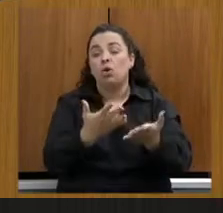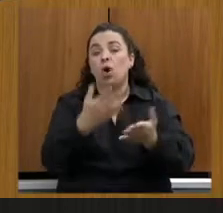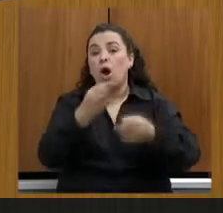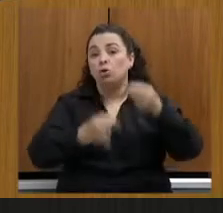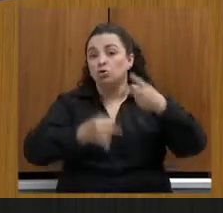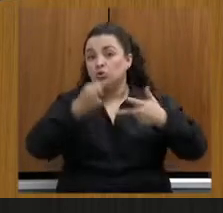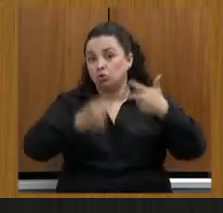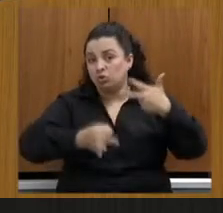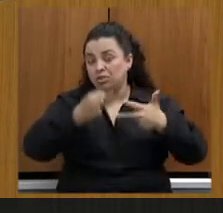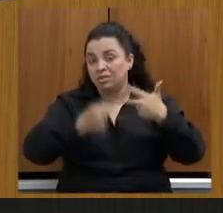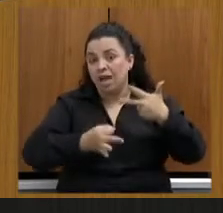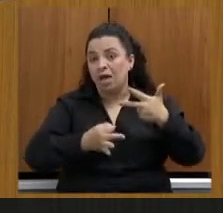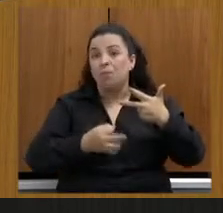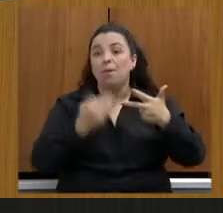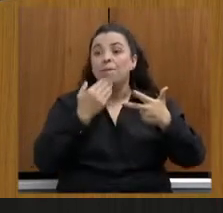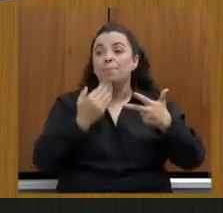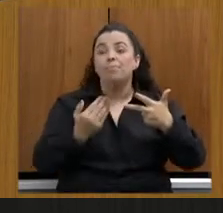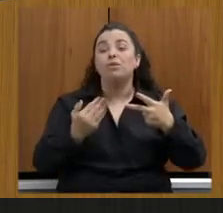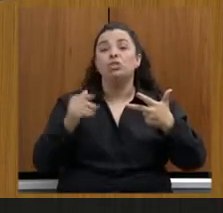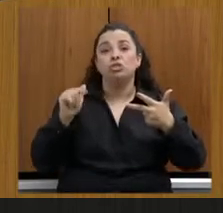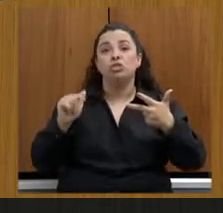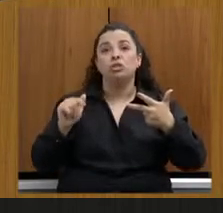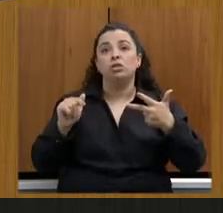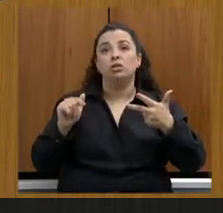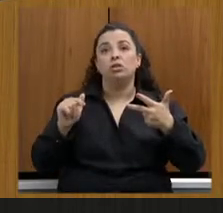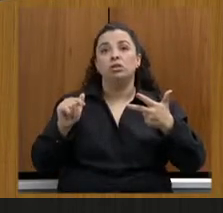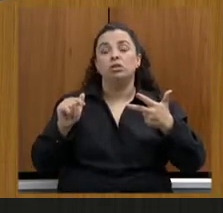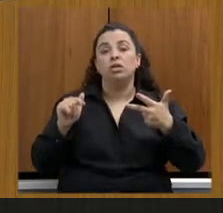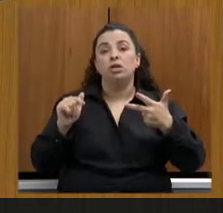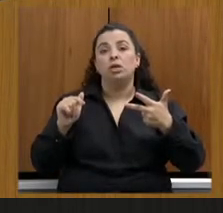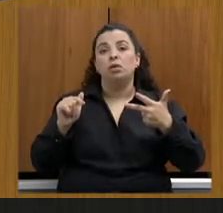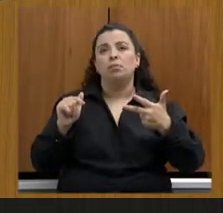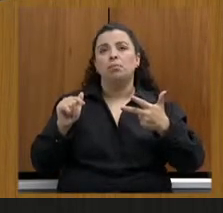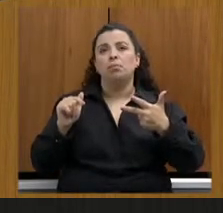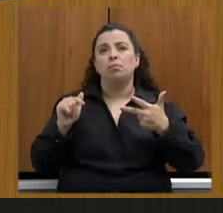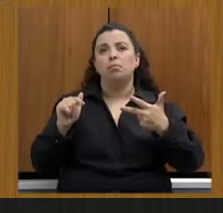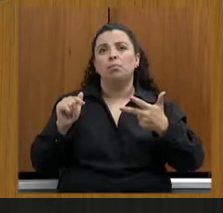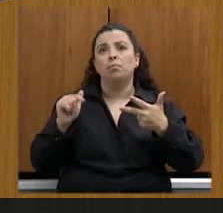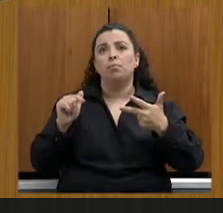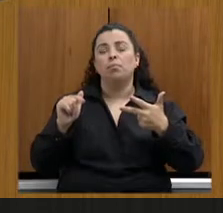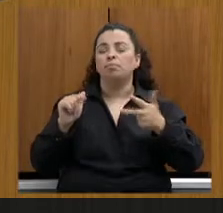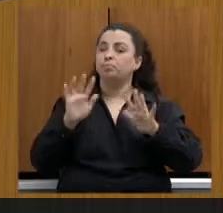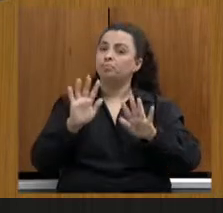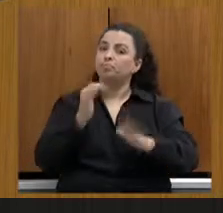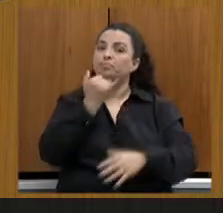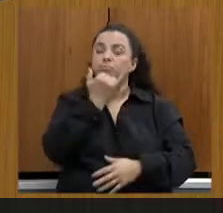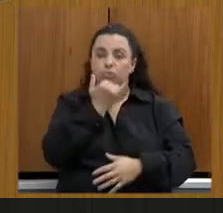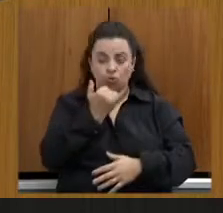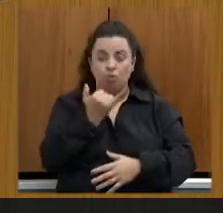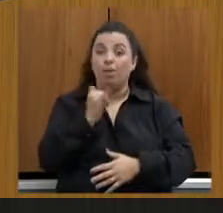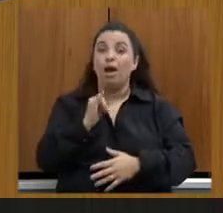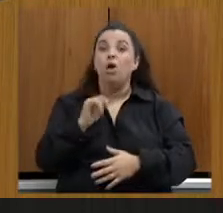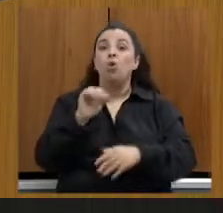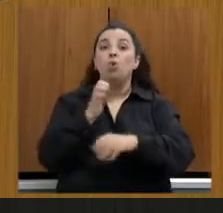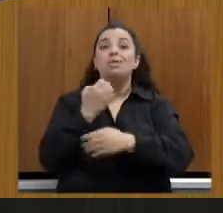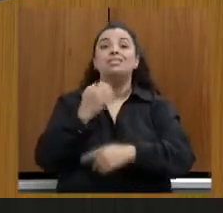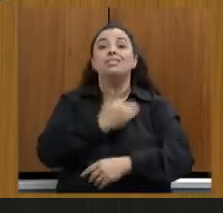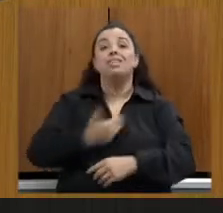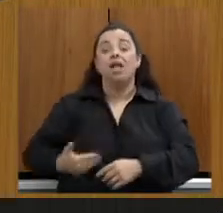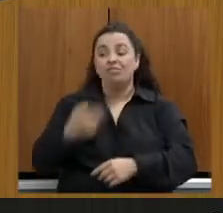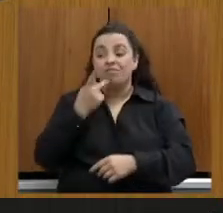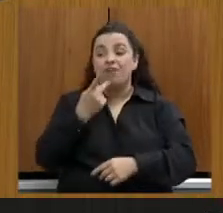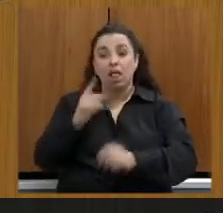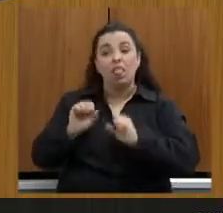O Estado está defendendo a GUT, defendendo as atividades da GUT mineradora, dizendo que elas estão legais, dizendo